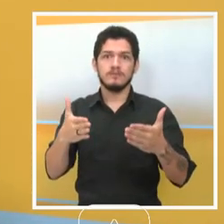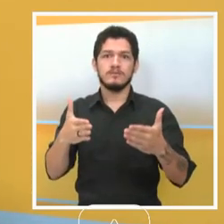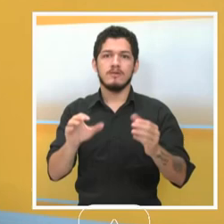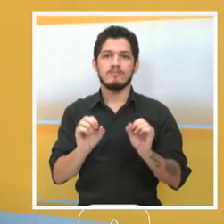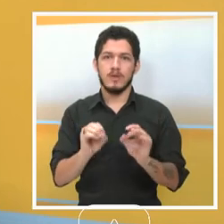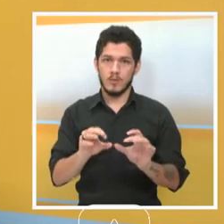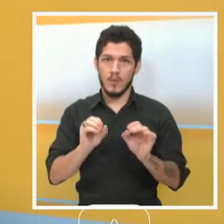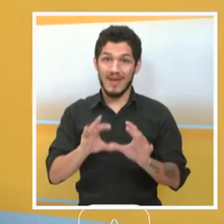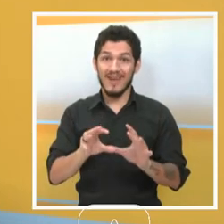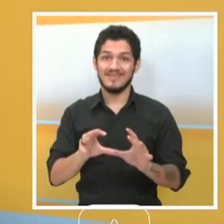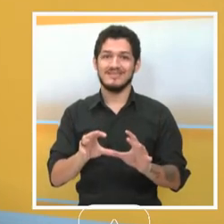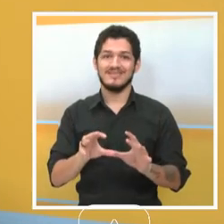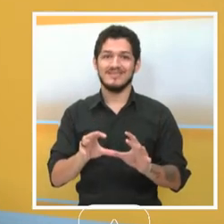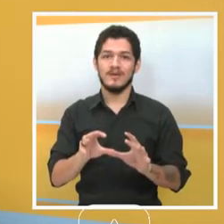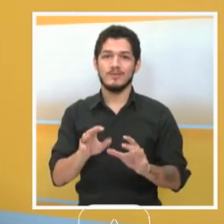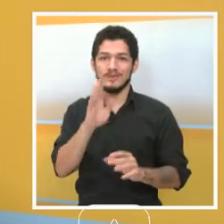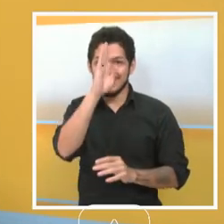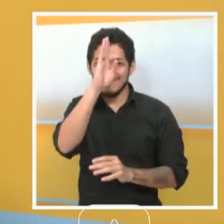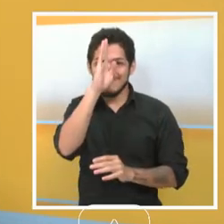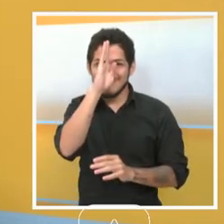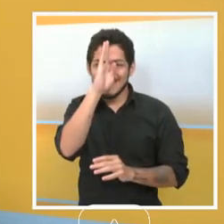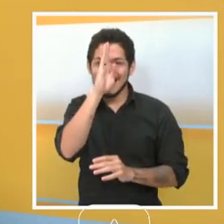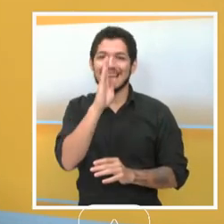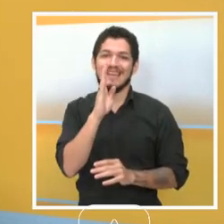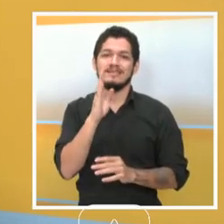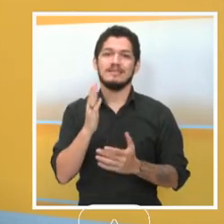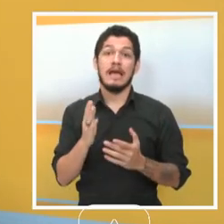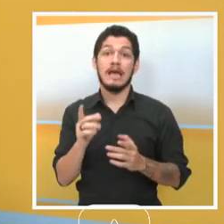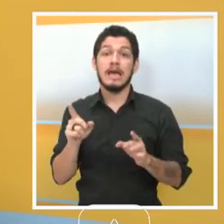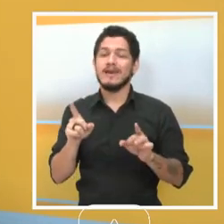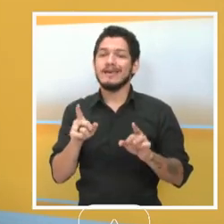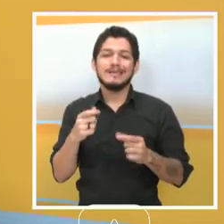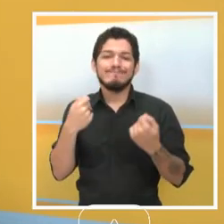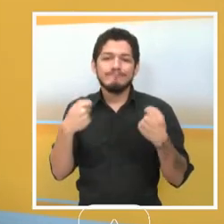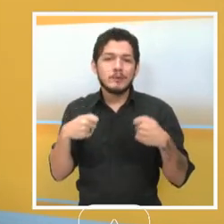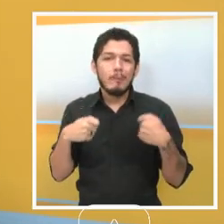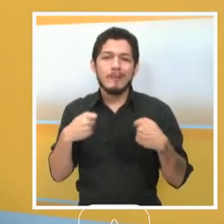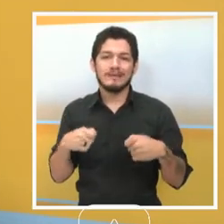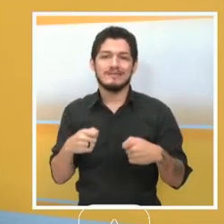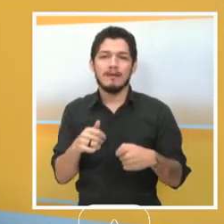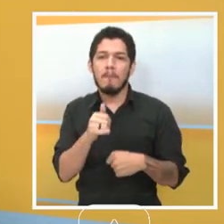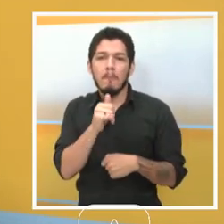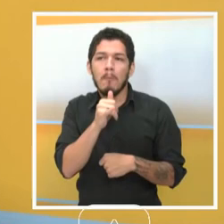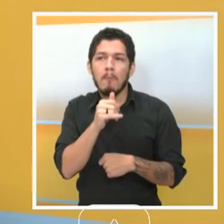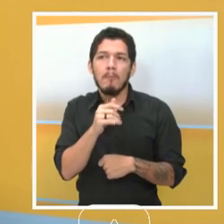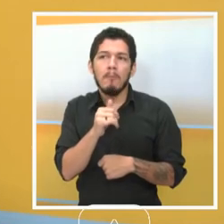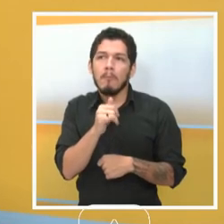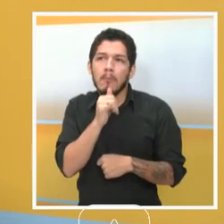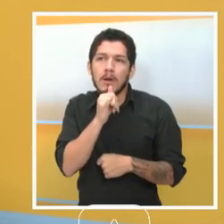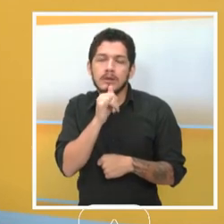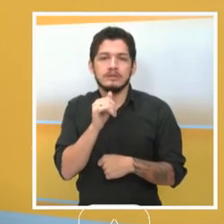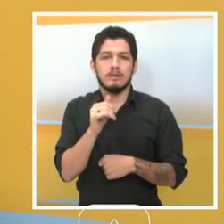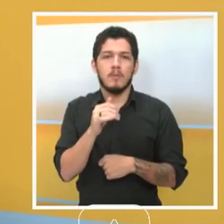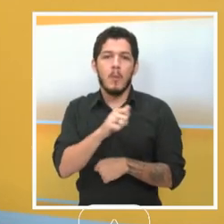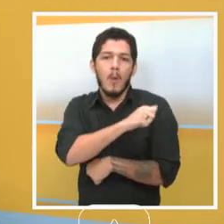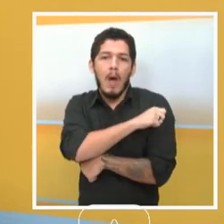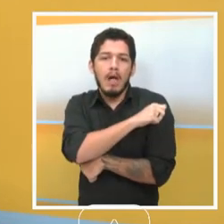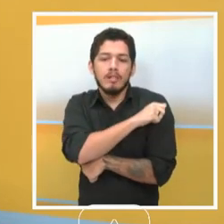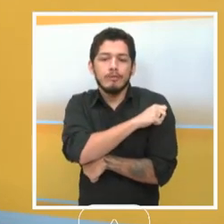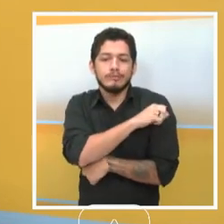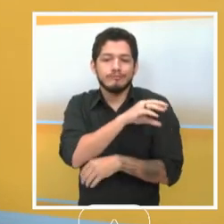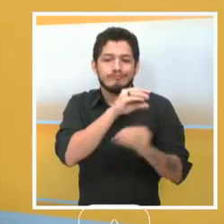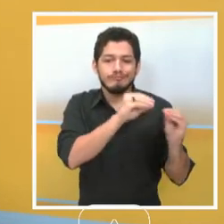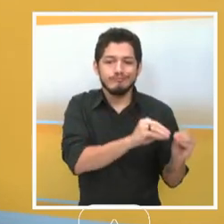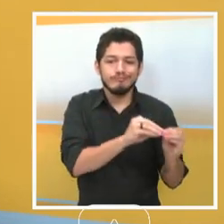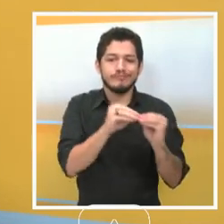cursistas que não precisam necessariamente se deslocar dos seus municípios ou,